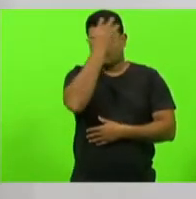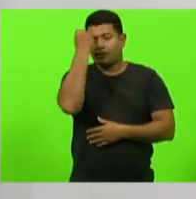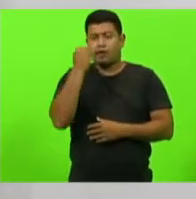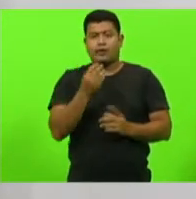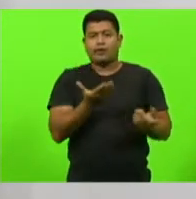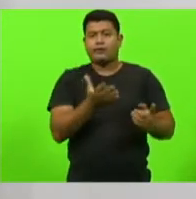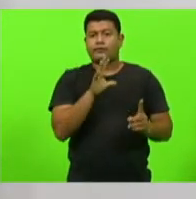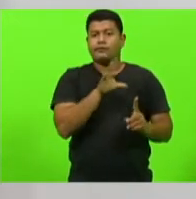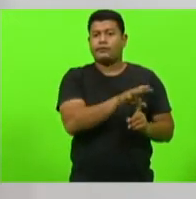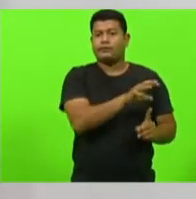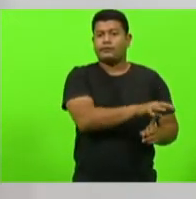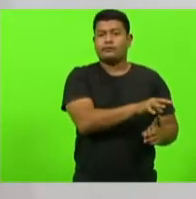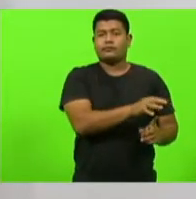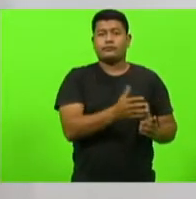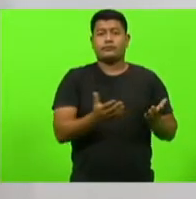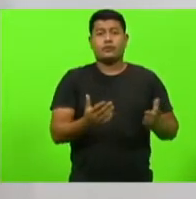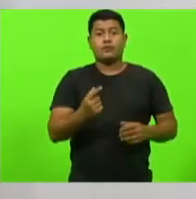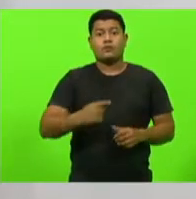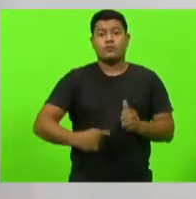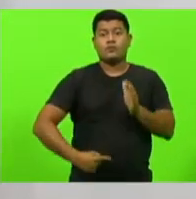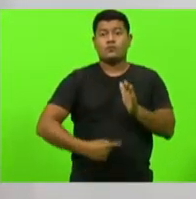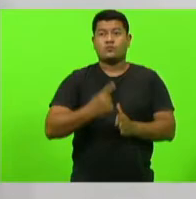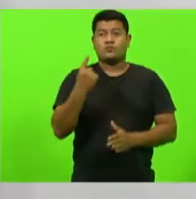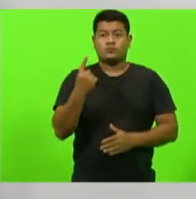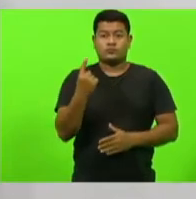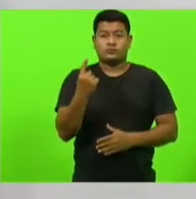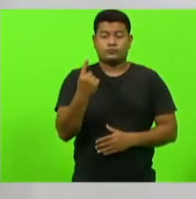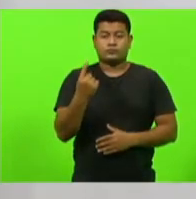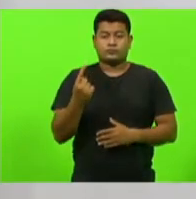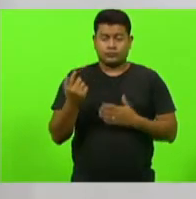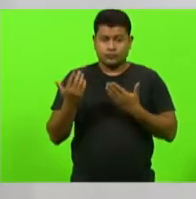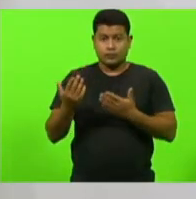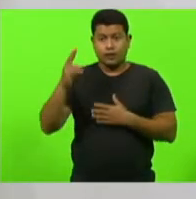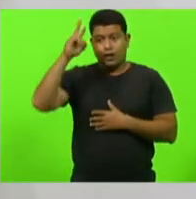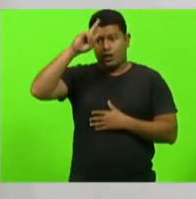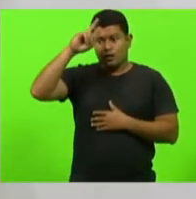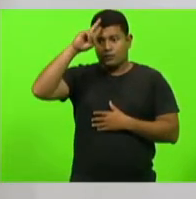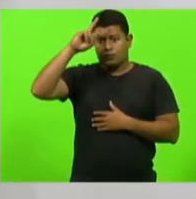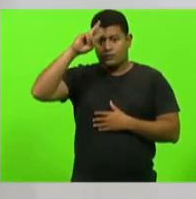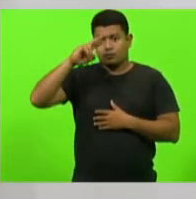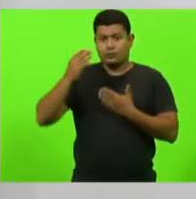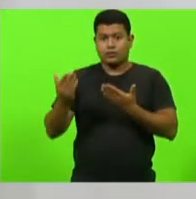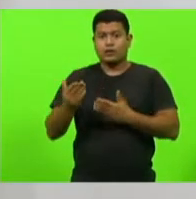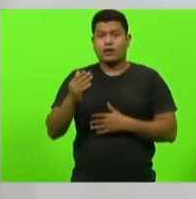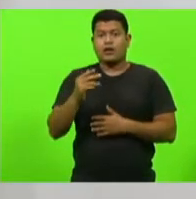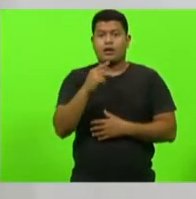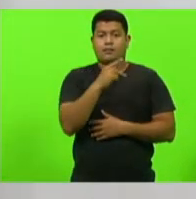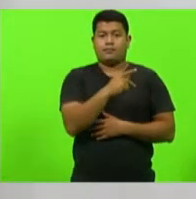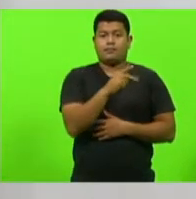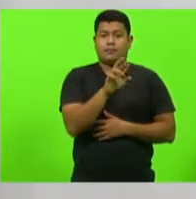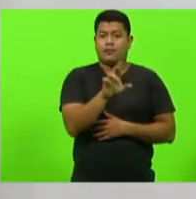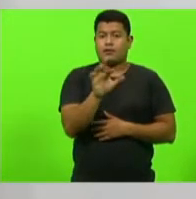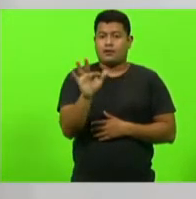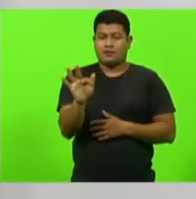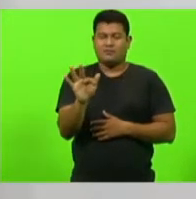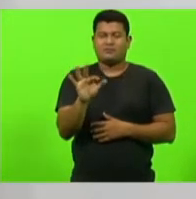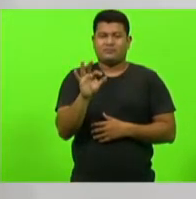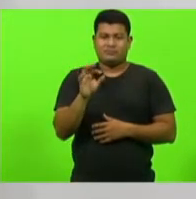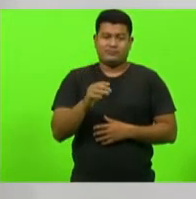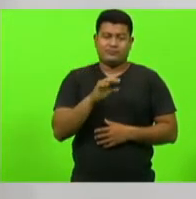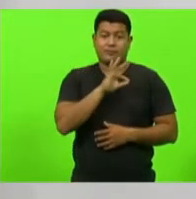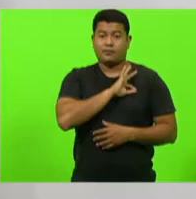A única vez que ele foi lembrado foi quando a Polícia Rodoviária Federal, o deputado Maurício Scudillac,